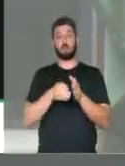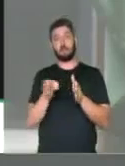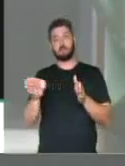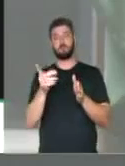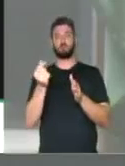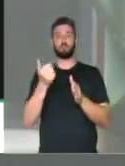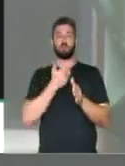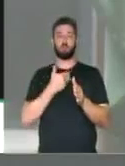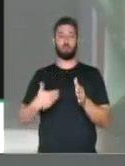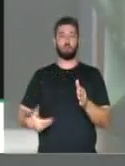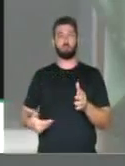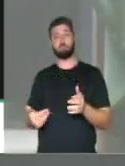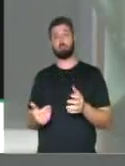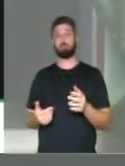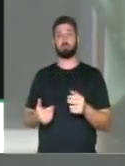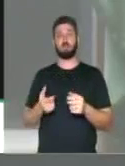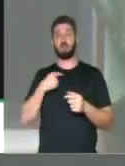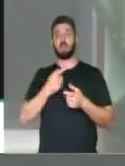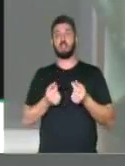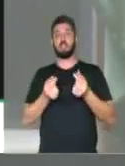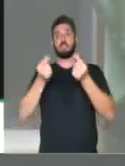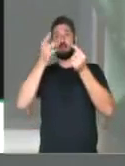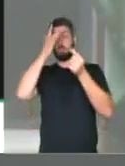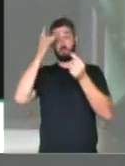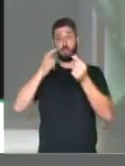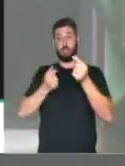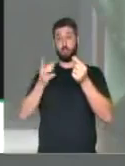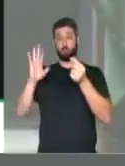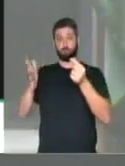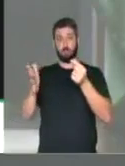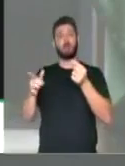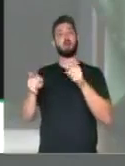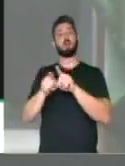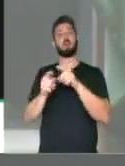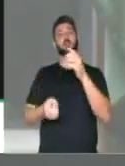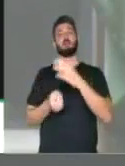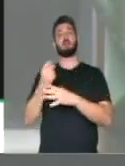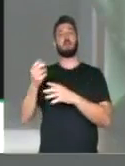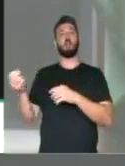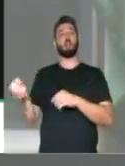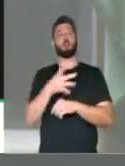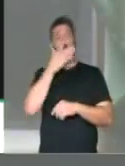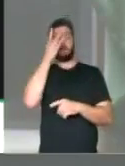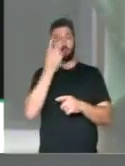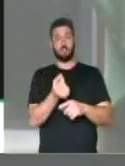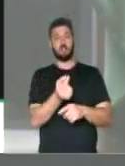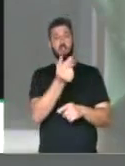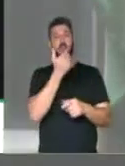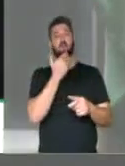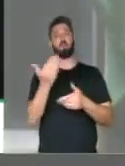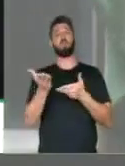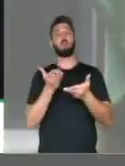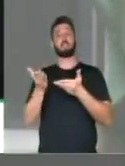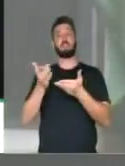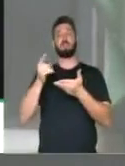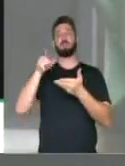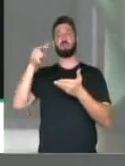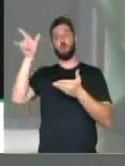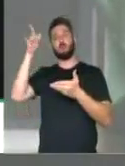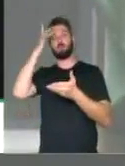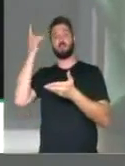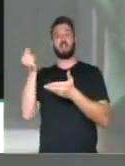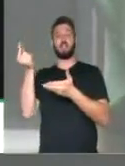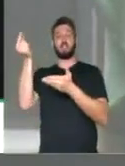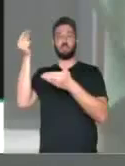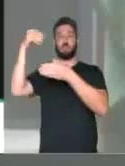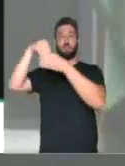desvio do dinheiro público para enriquecer os muito ricos e para criar novos ricos que estão a serviço dos muito ricos